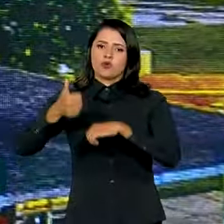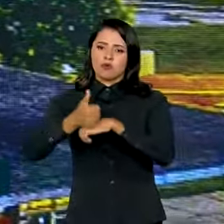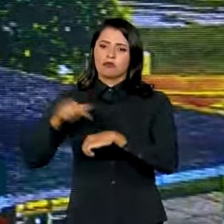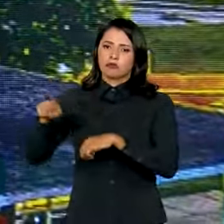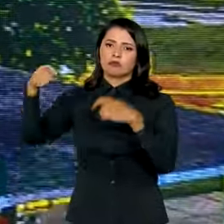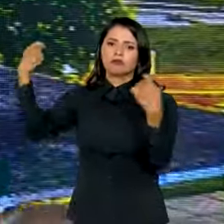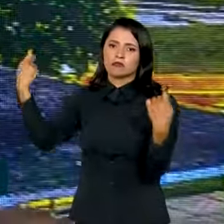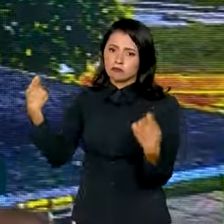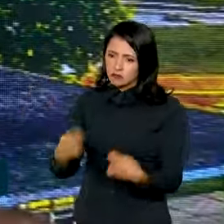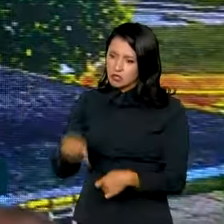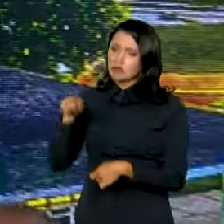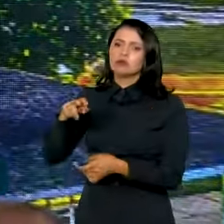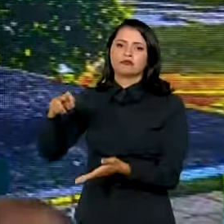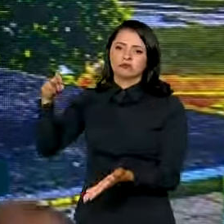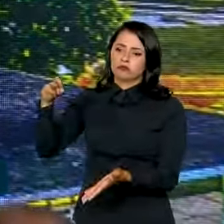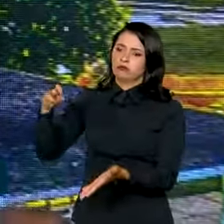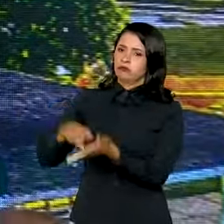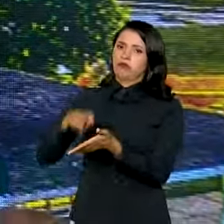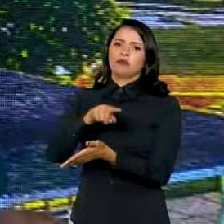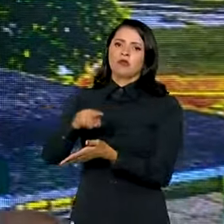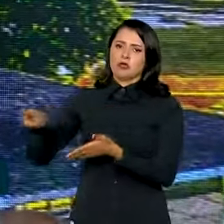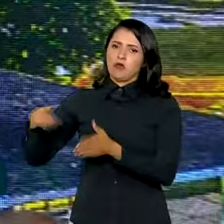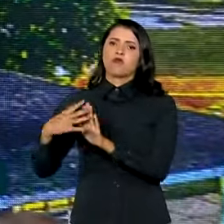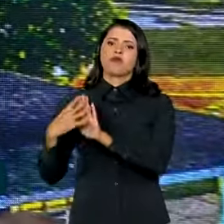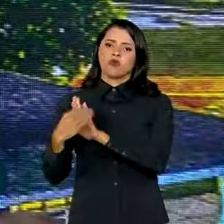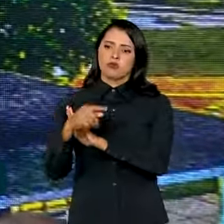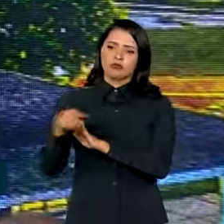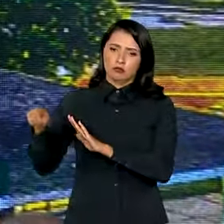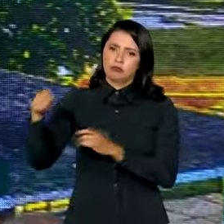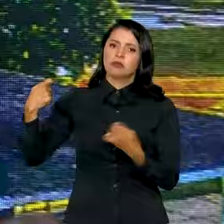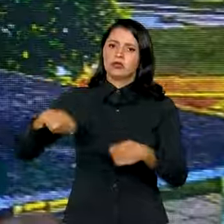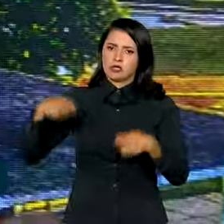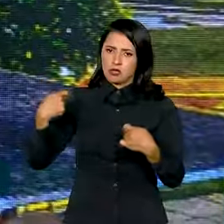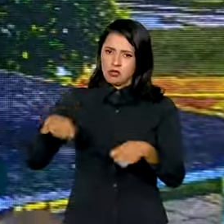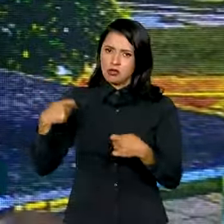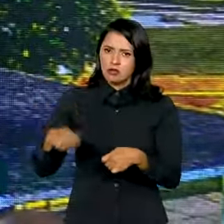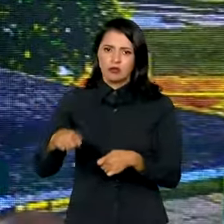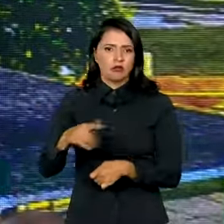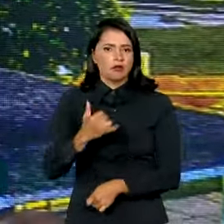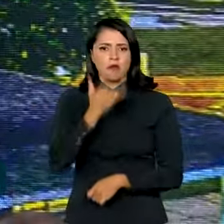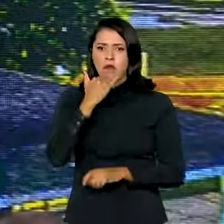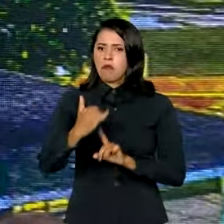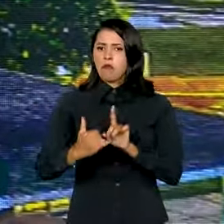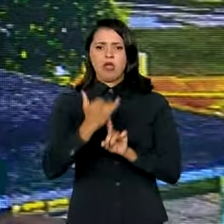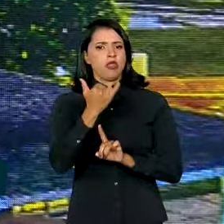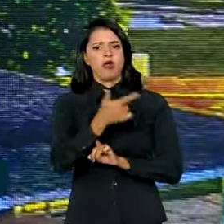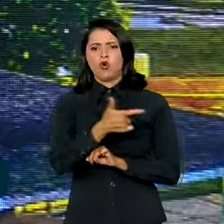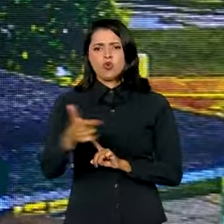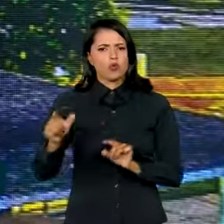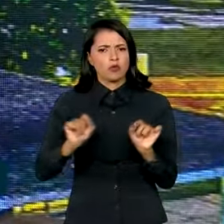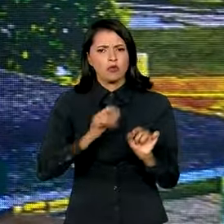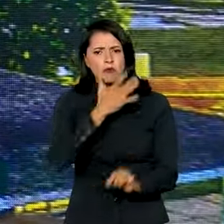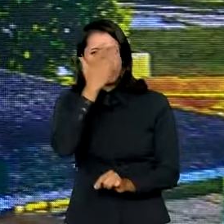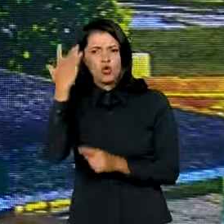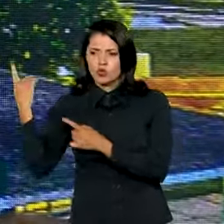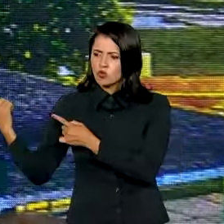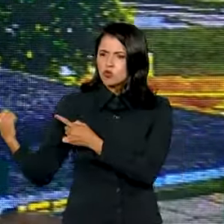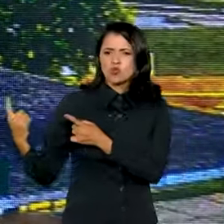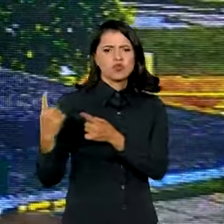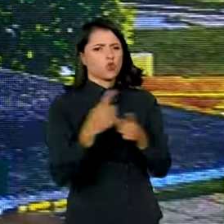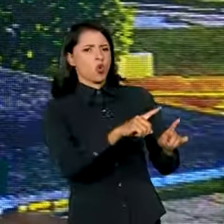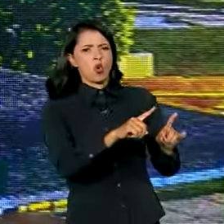ser exemplarmente punidos. Não há perdão para quem atenta contra a